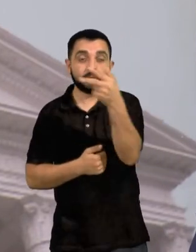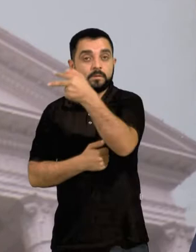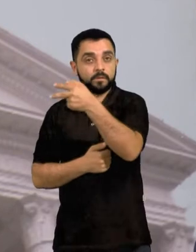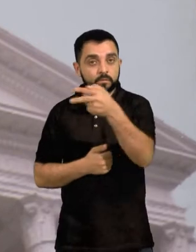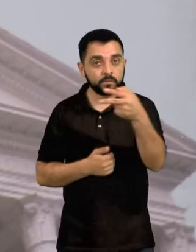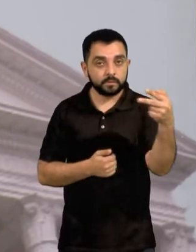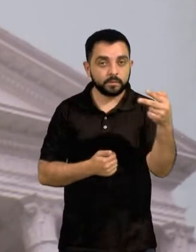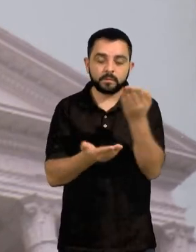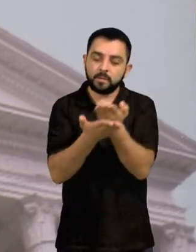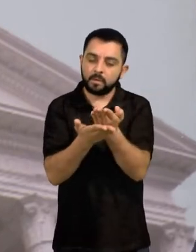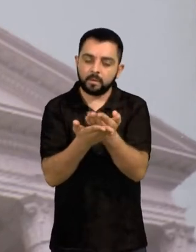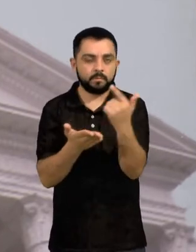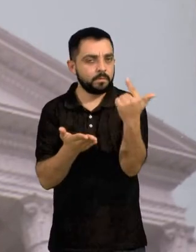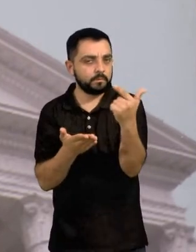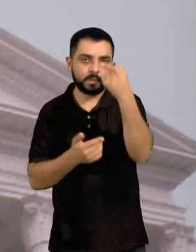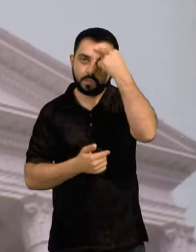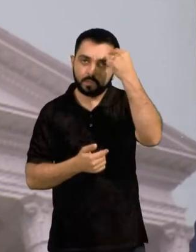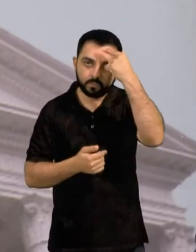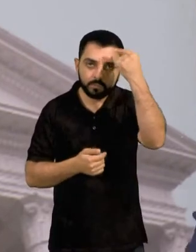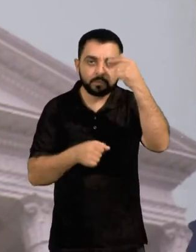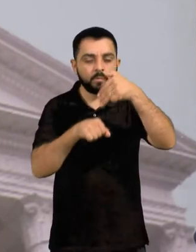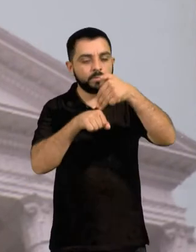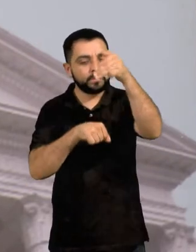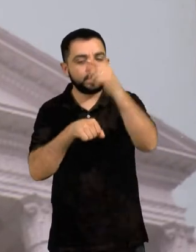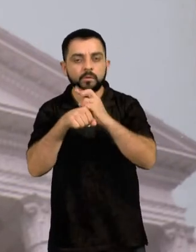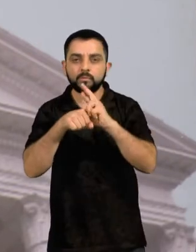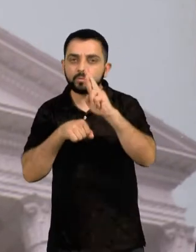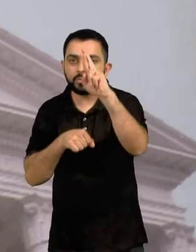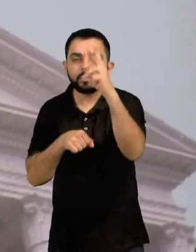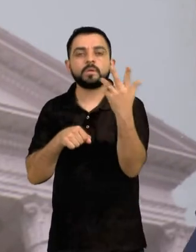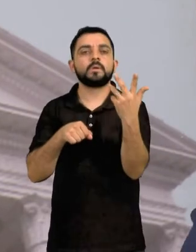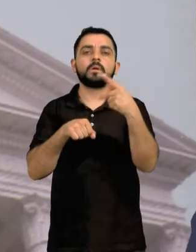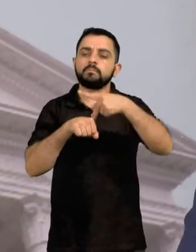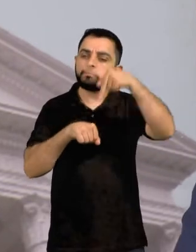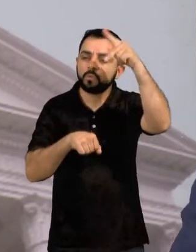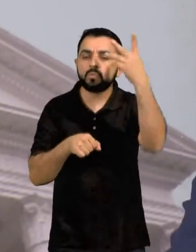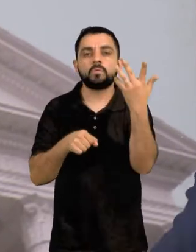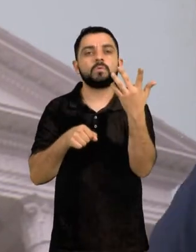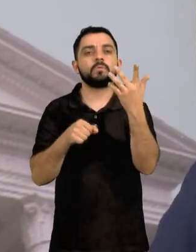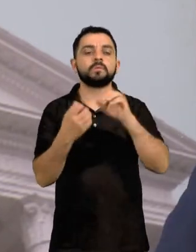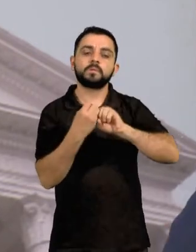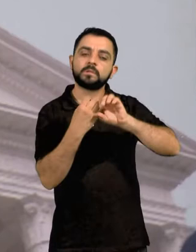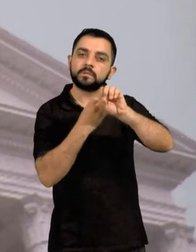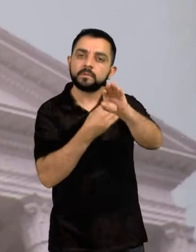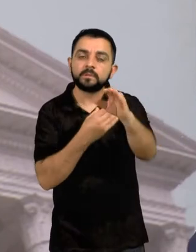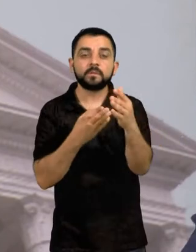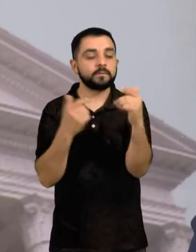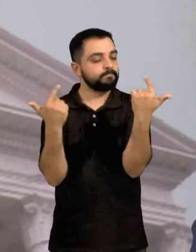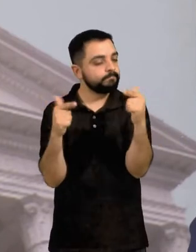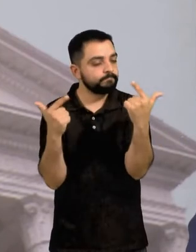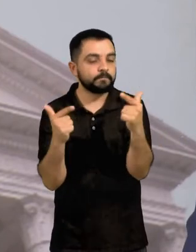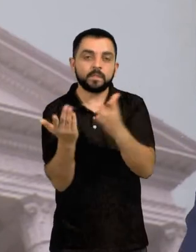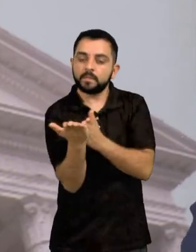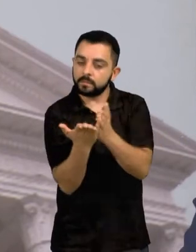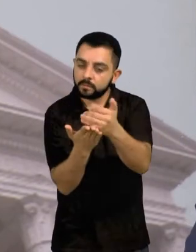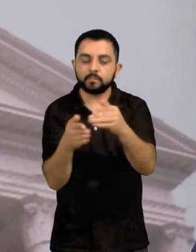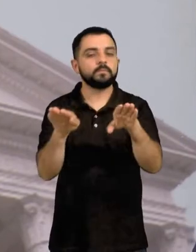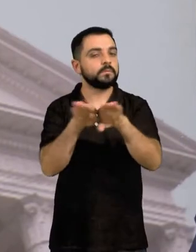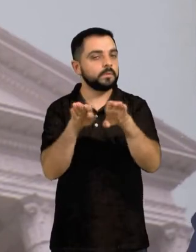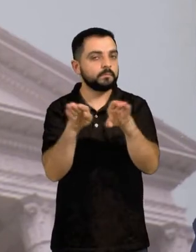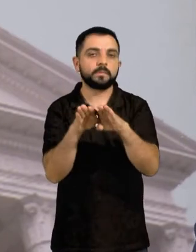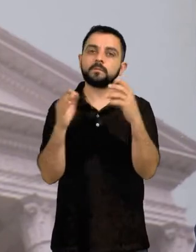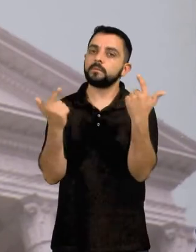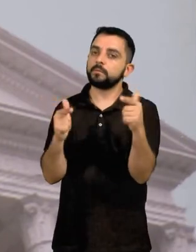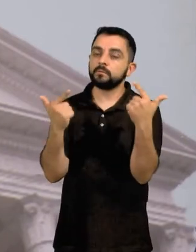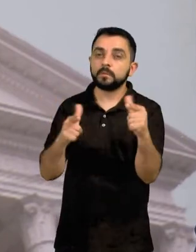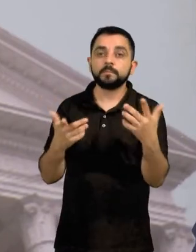devem ter aulas, nem de graduação, nem de pós, nem lato, nem estrito senso, inclusive educação à distância, e não devem ter atividades de extensão. As